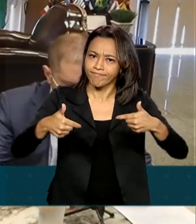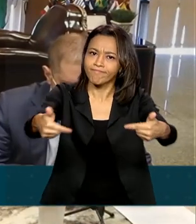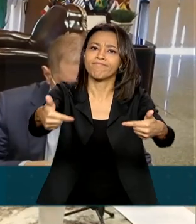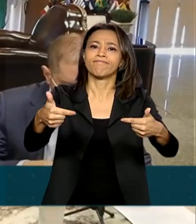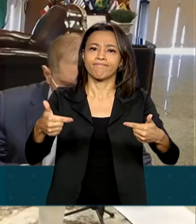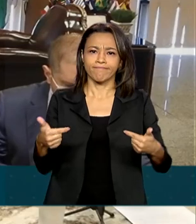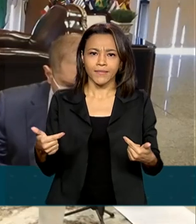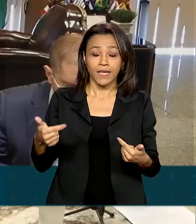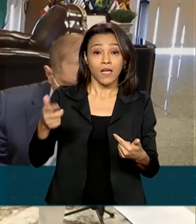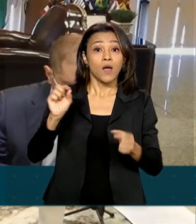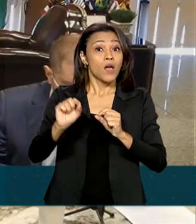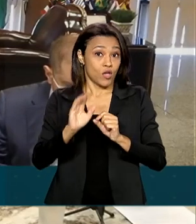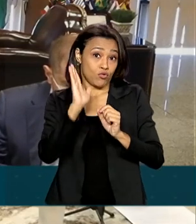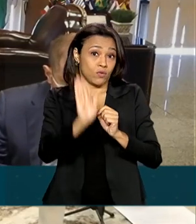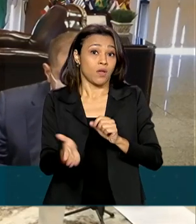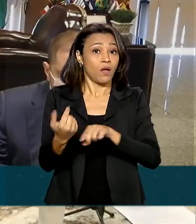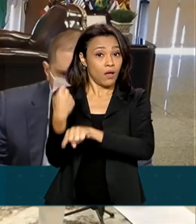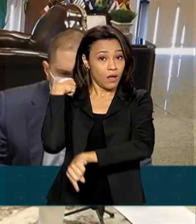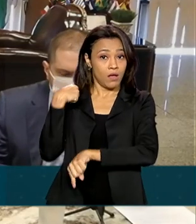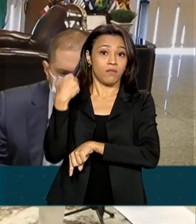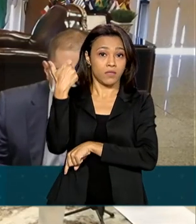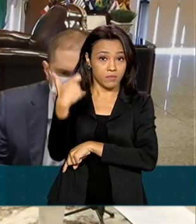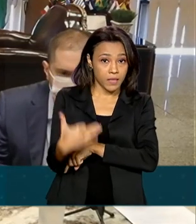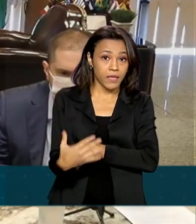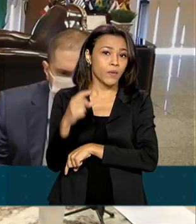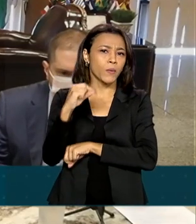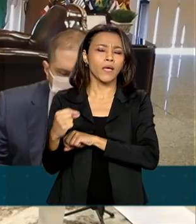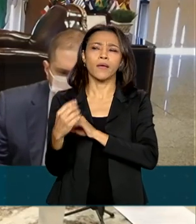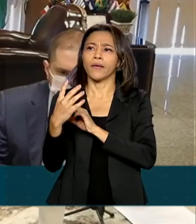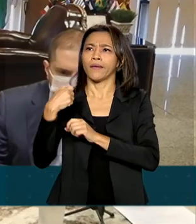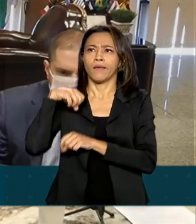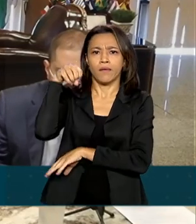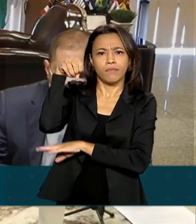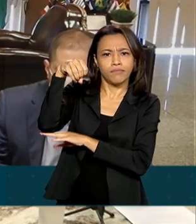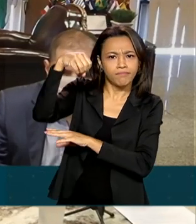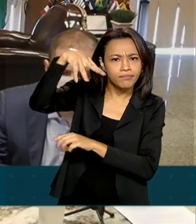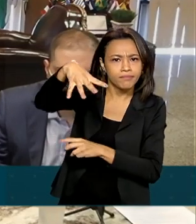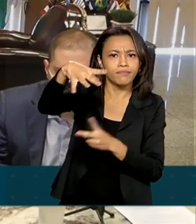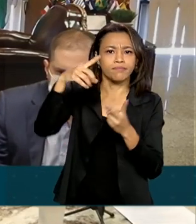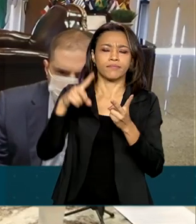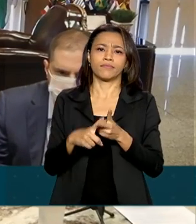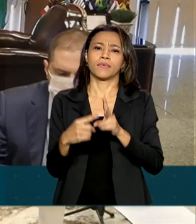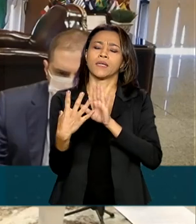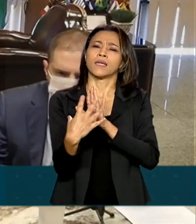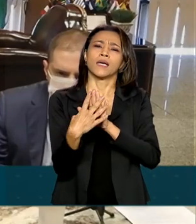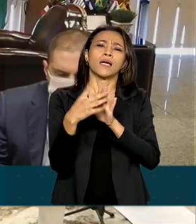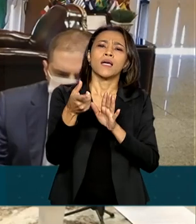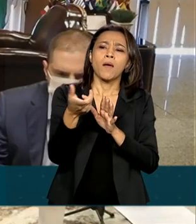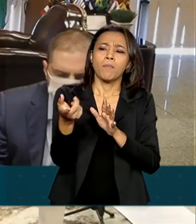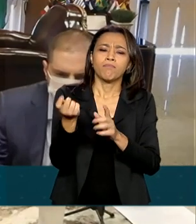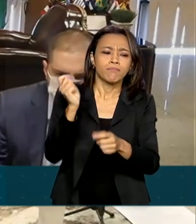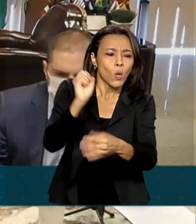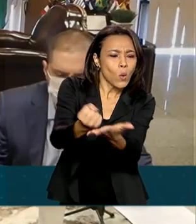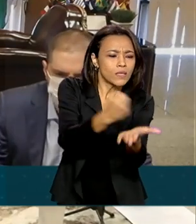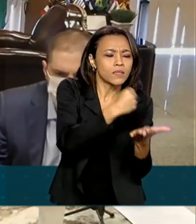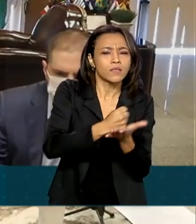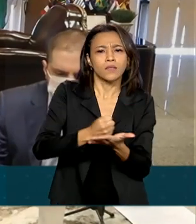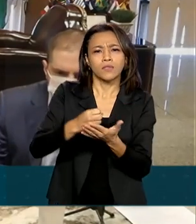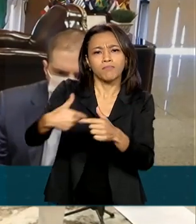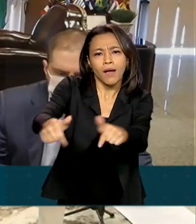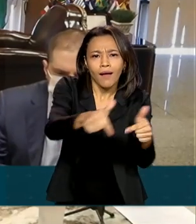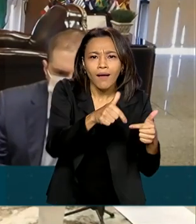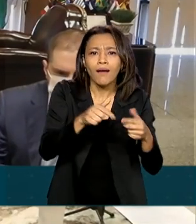diversos padrões, como eu disse, de energia elétrica, de arrecadação, de geração de empregos, vendas,